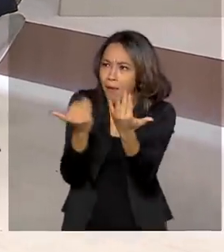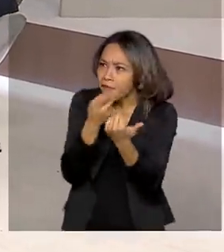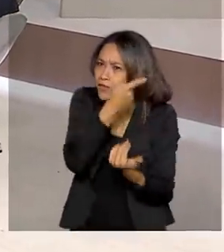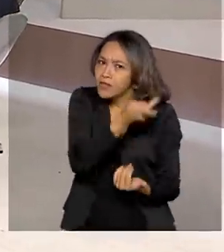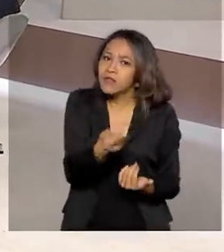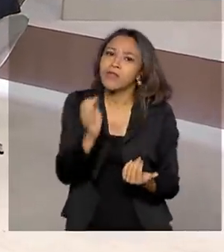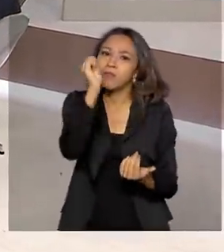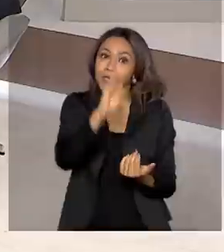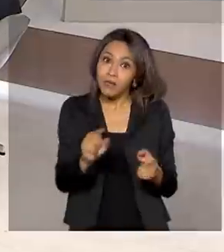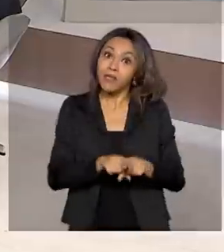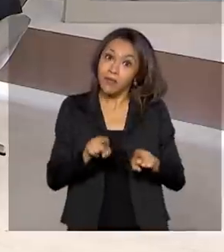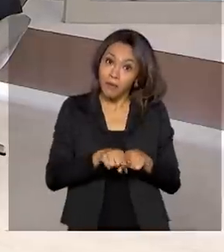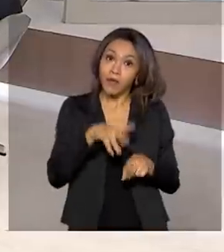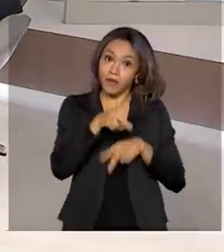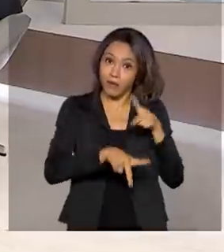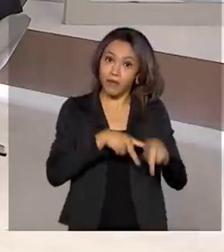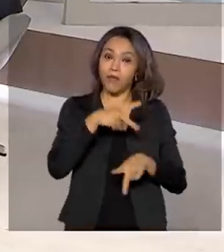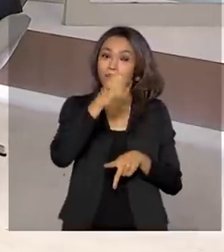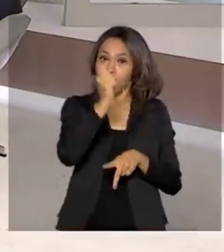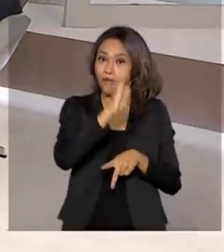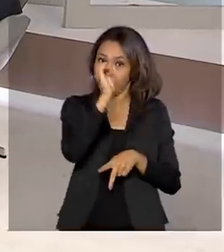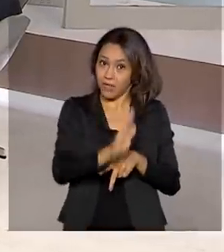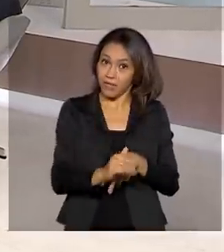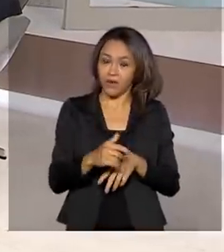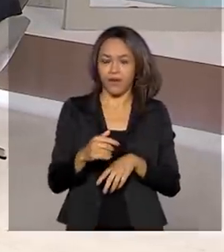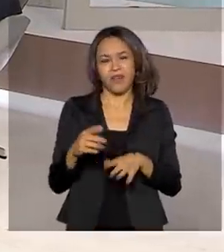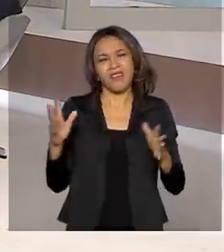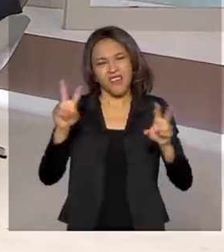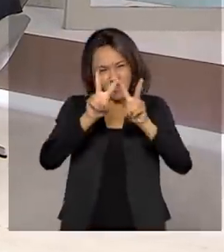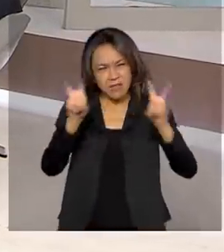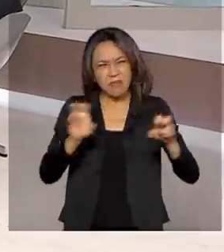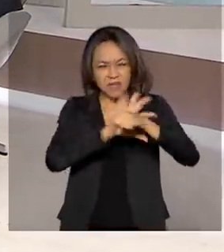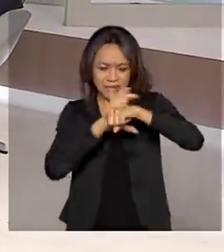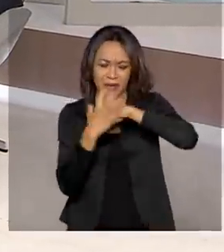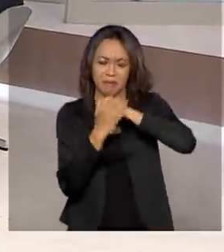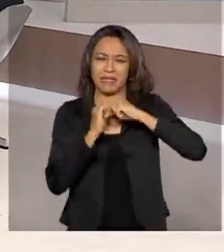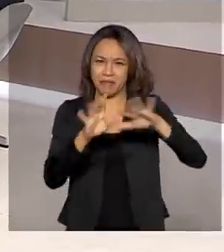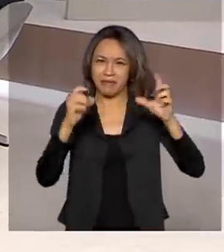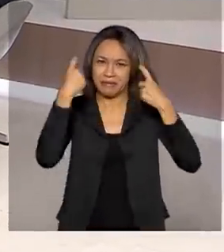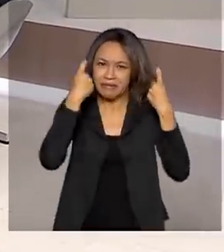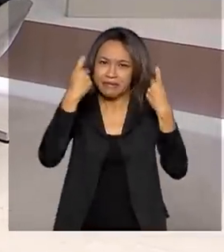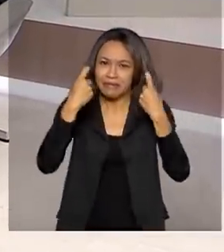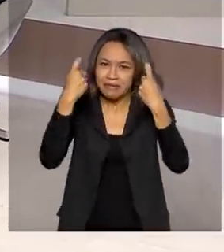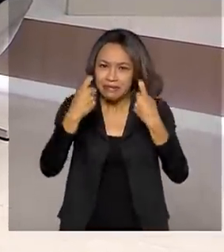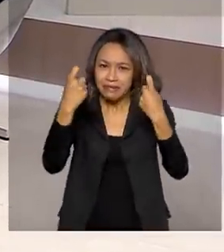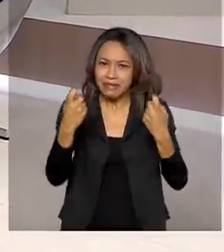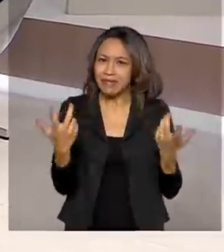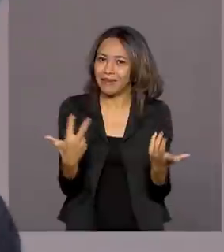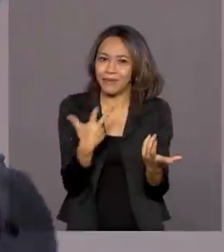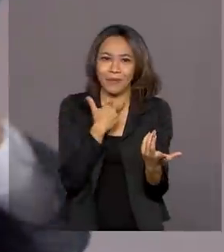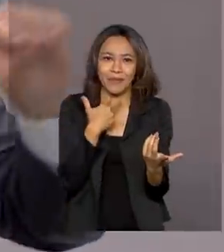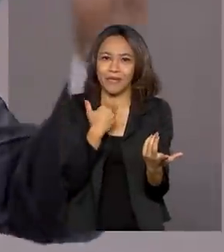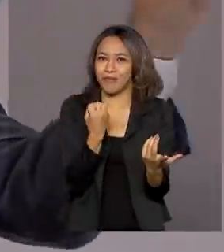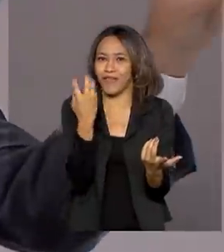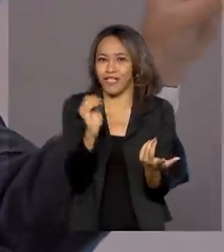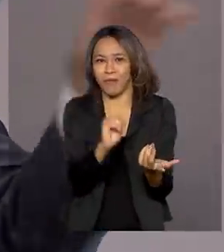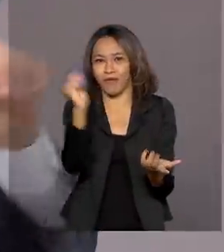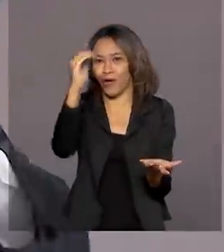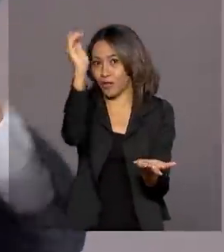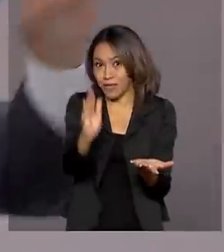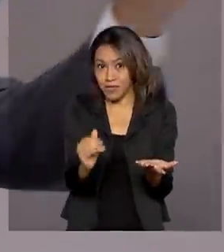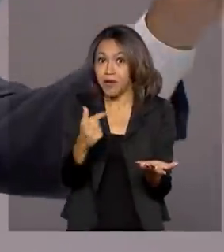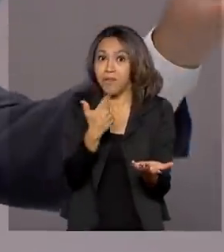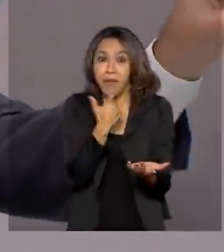turistas nacionais. Nessa questão da pandemia, eu vejo que essa é uma preocupação também. Quer dizer, como nós não podemos viajar para o exterior, a gente pode